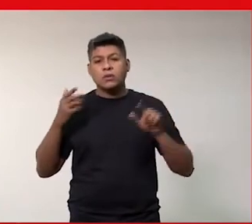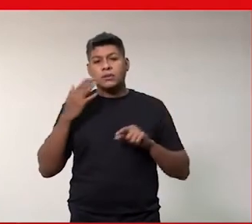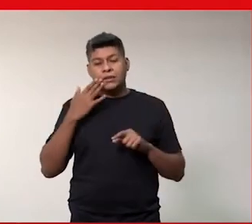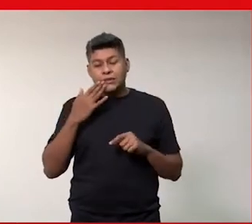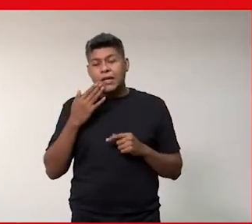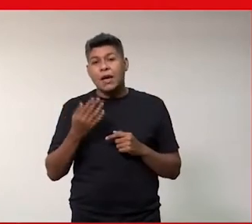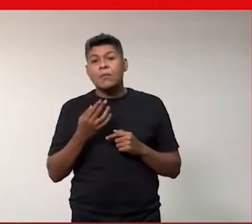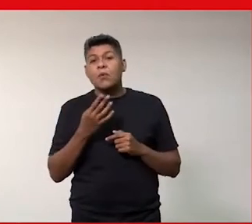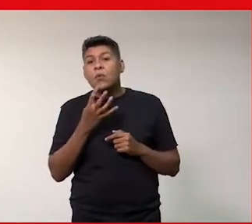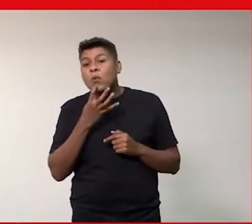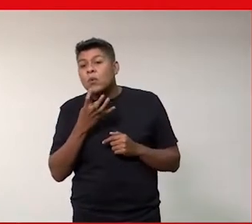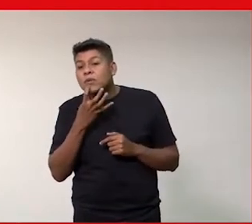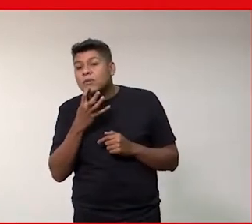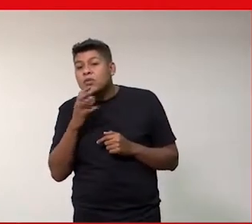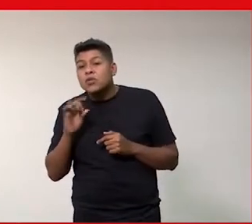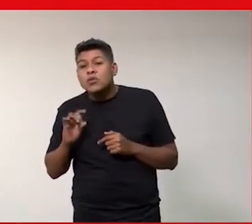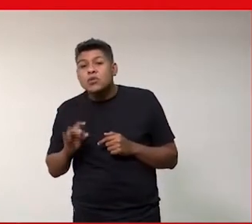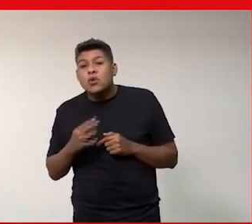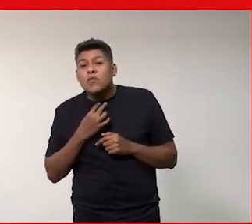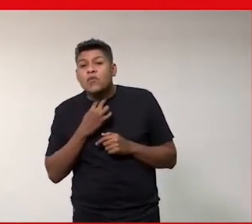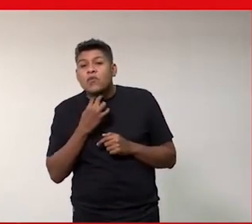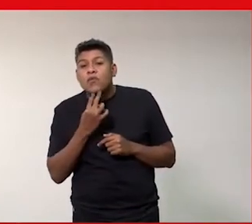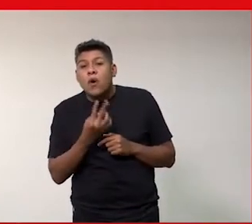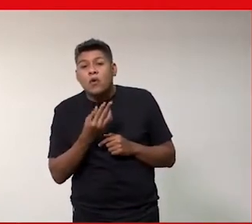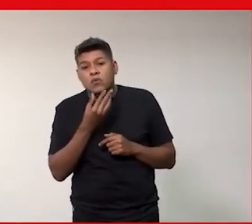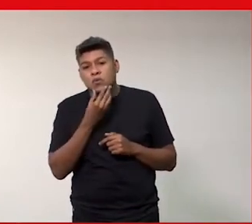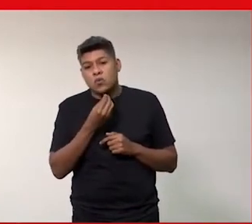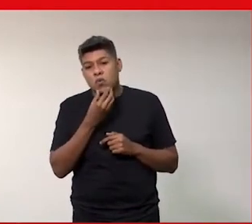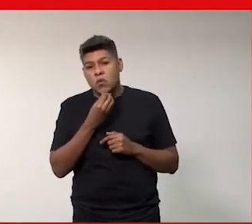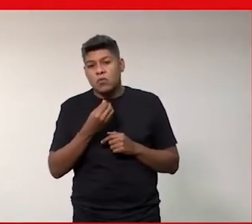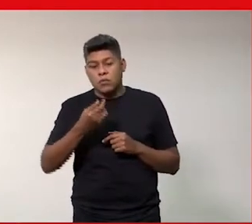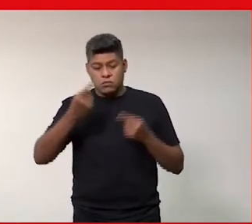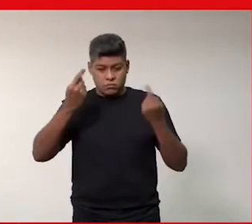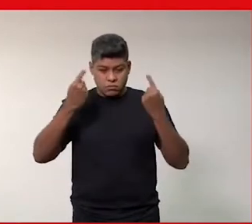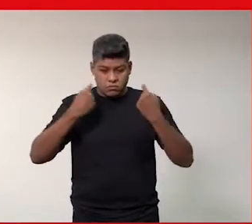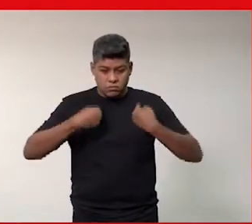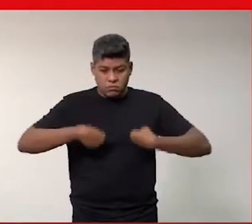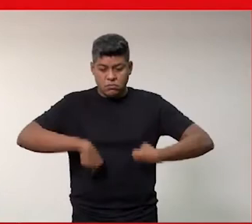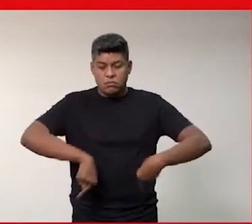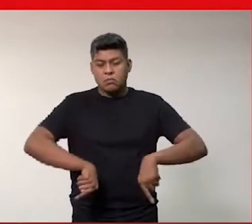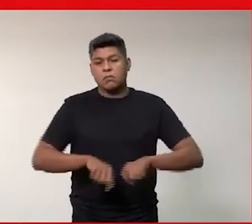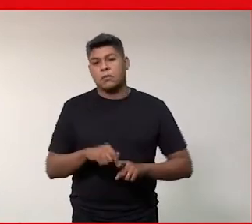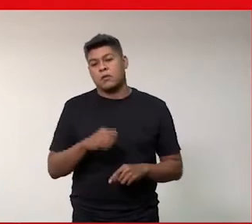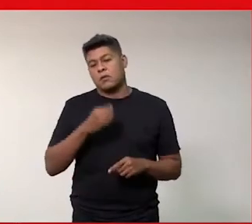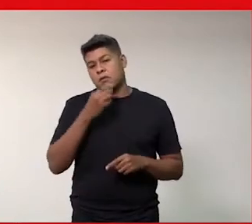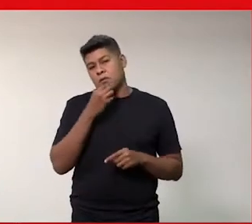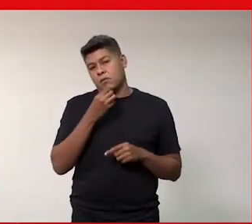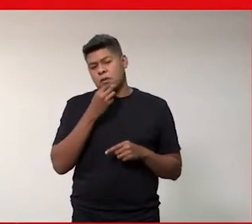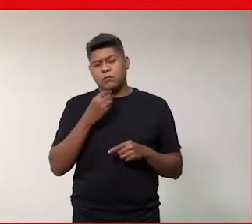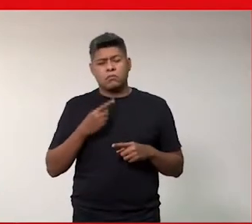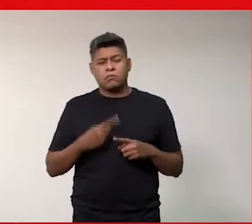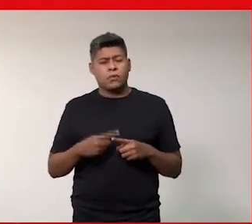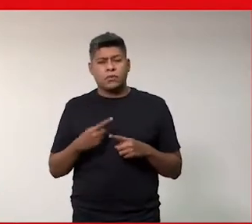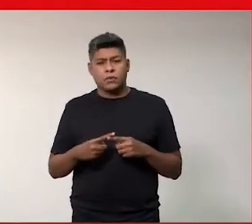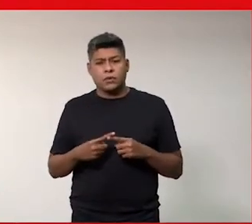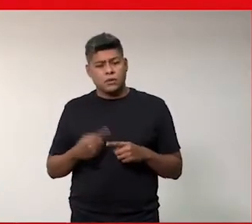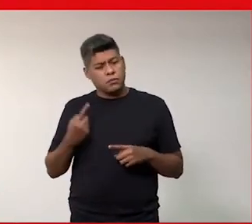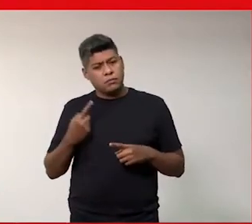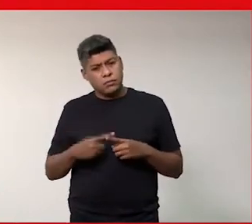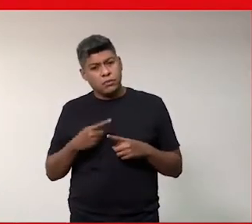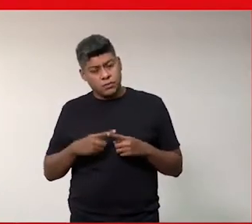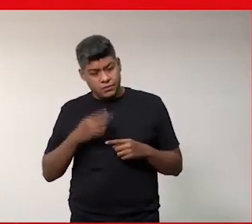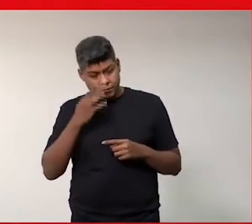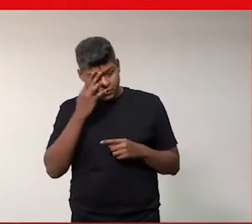esse reconhecimento ele era só para a voz masculina e para a fisionomia masculina. E por quê? Porque justamente quem está